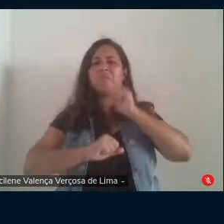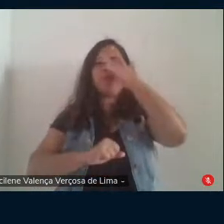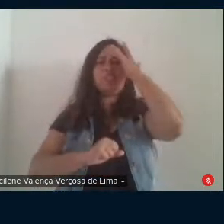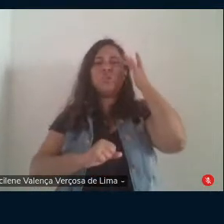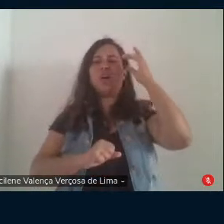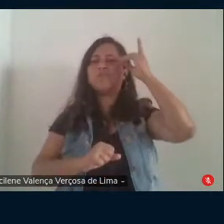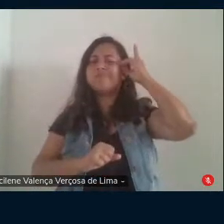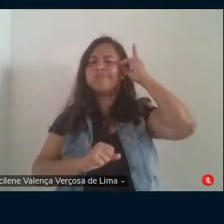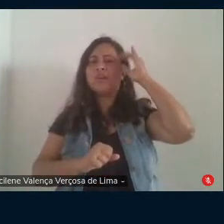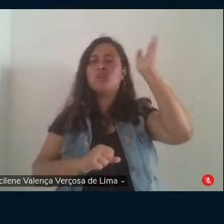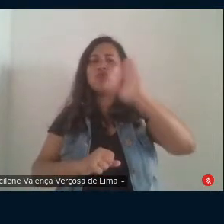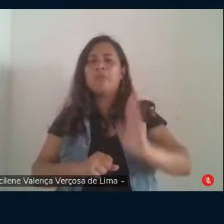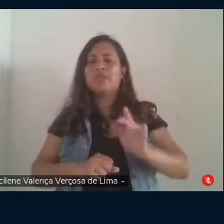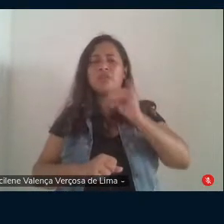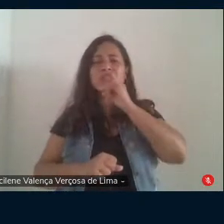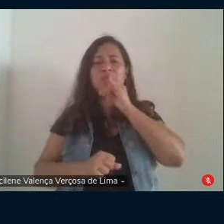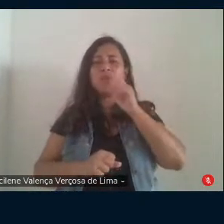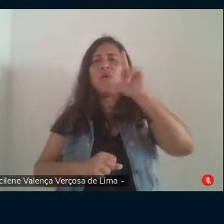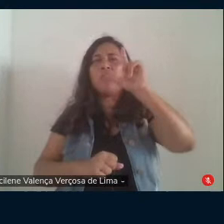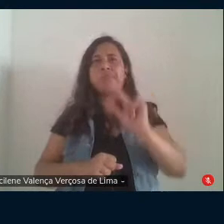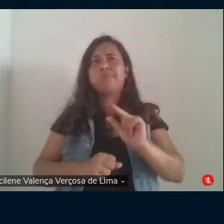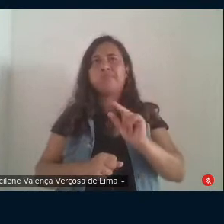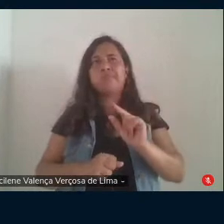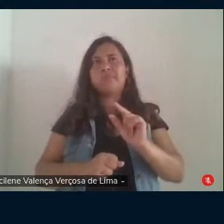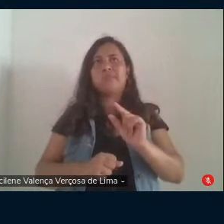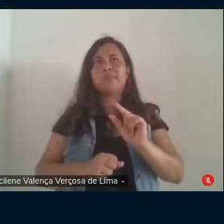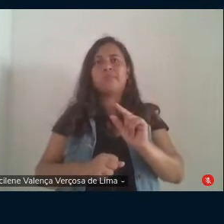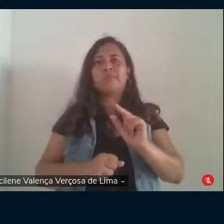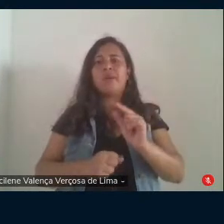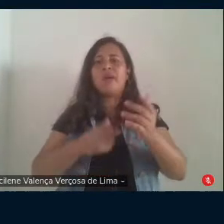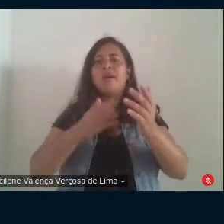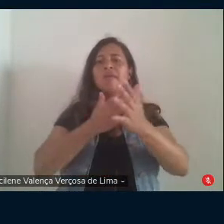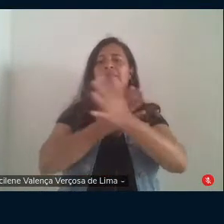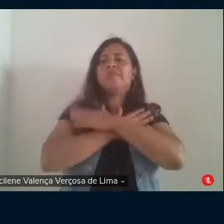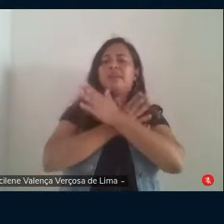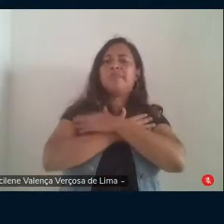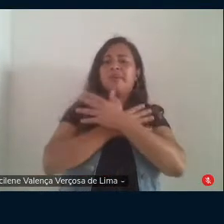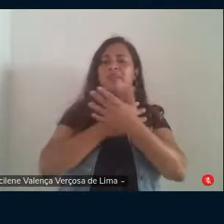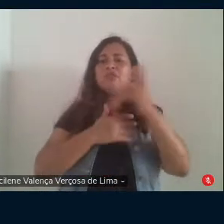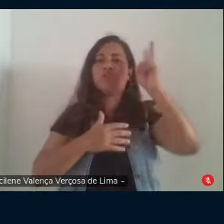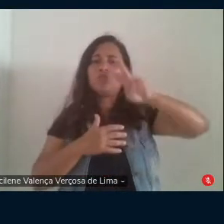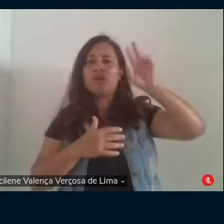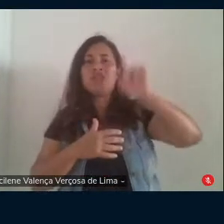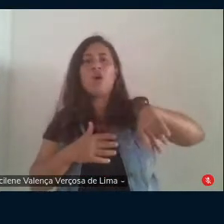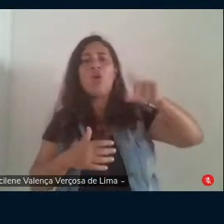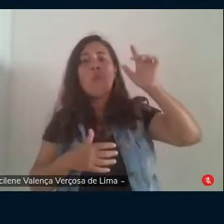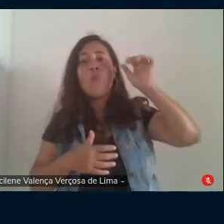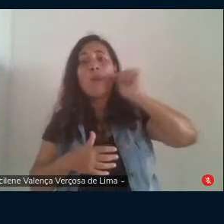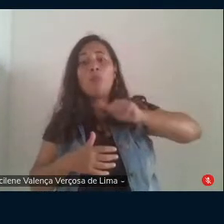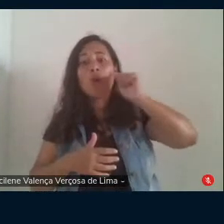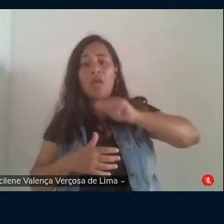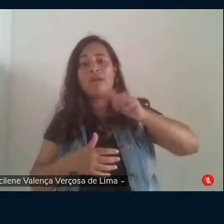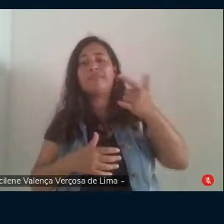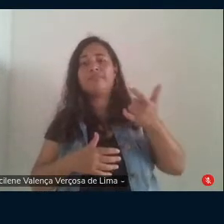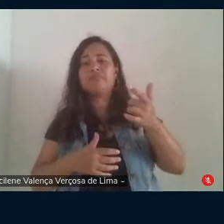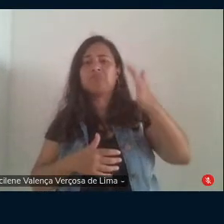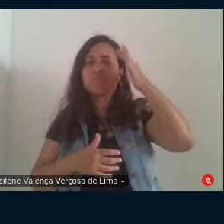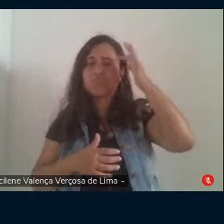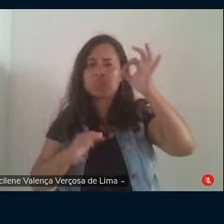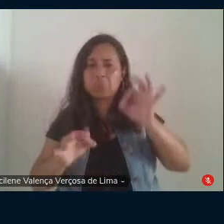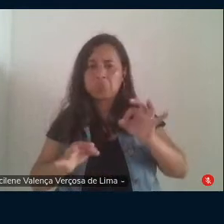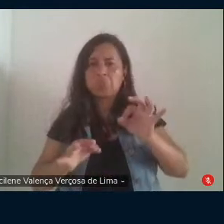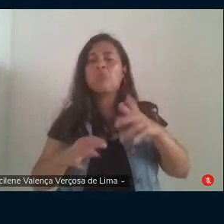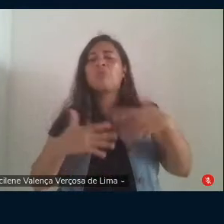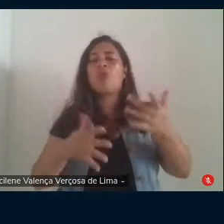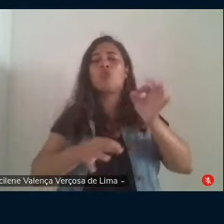chegar à menor taxa de desemprego já registrada em sua história, se havia uma mulher de palavra e também honesta, como justamente